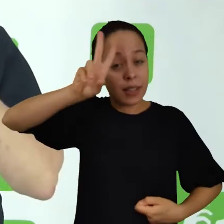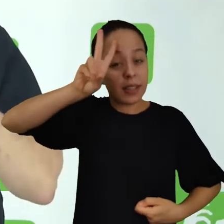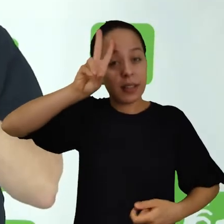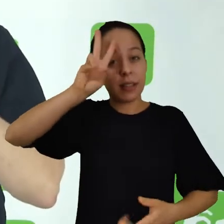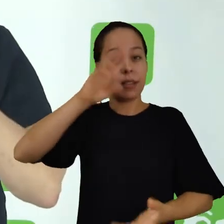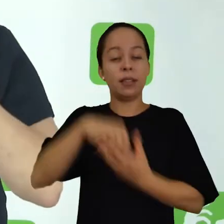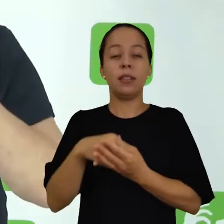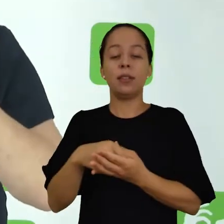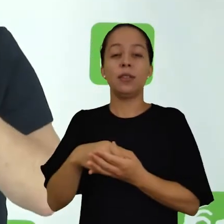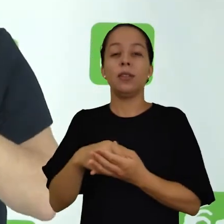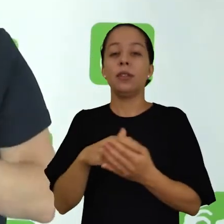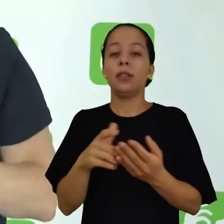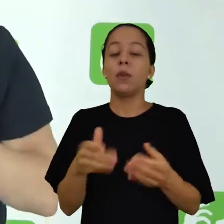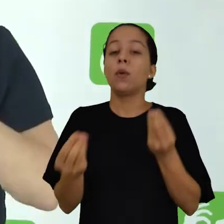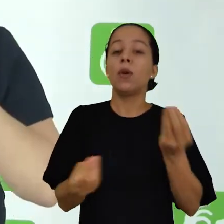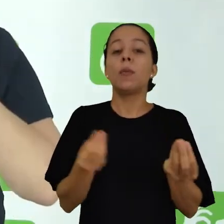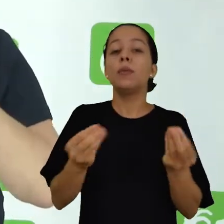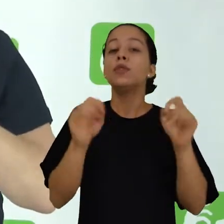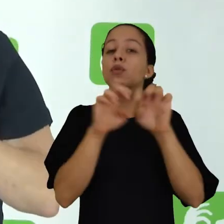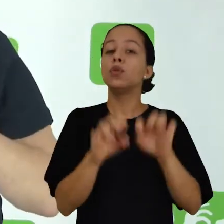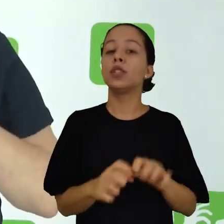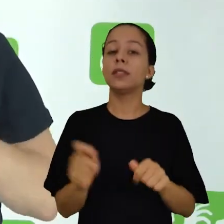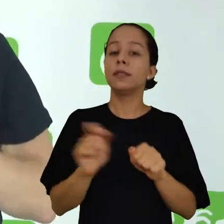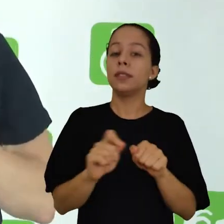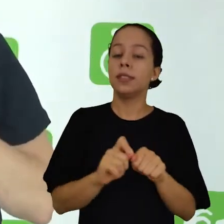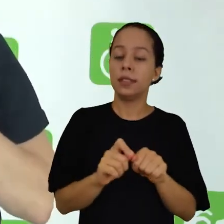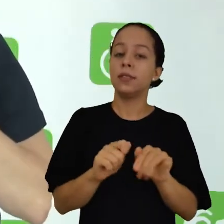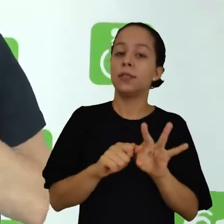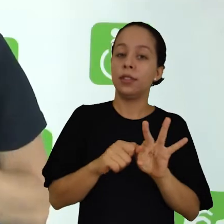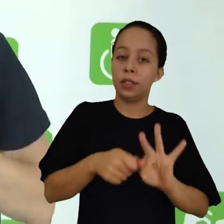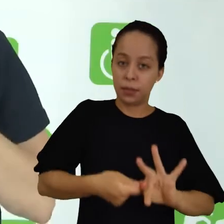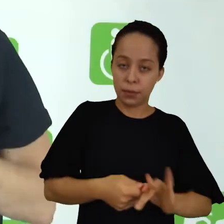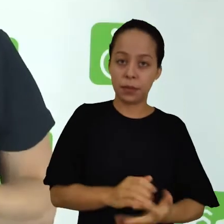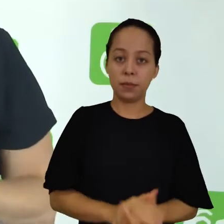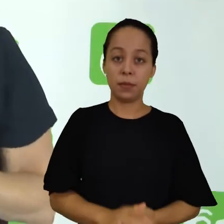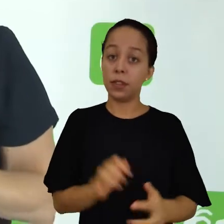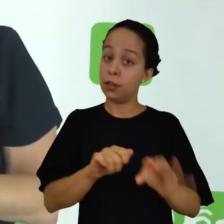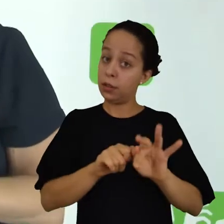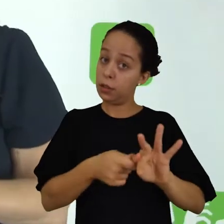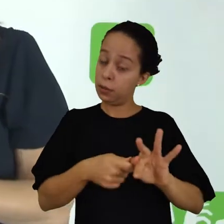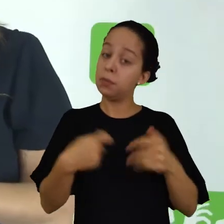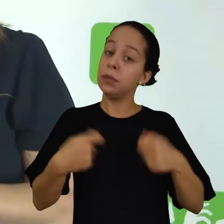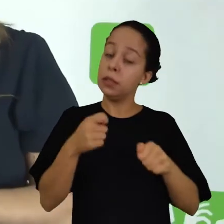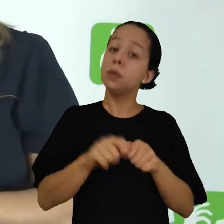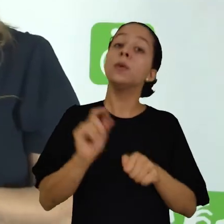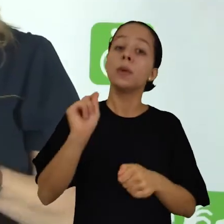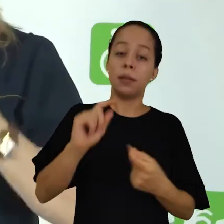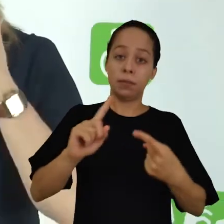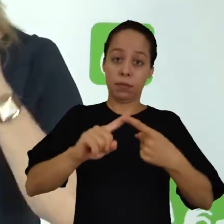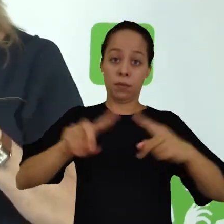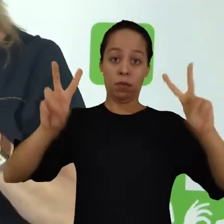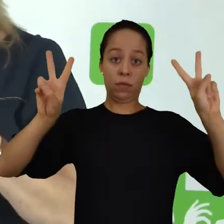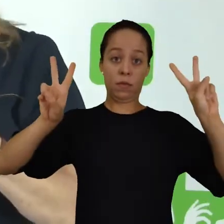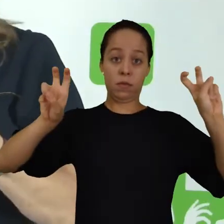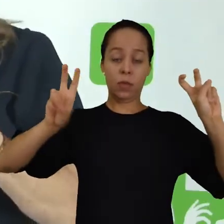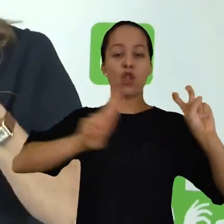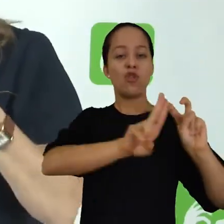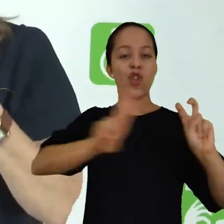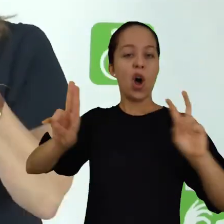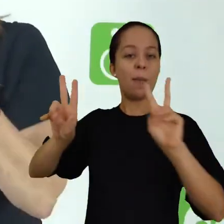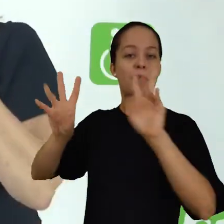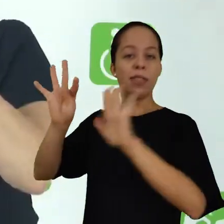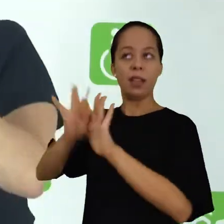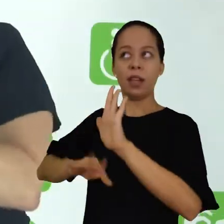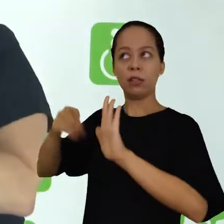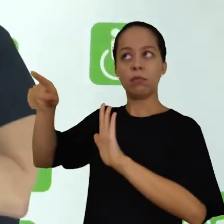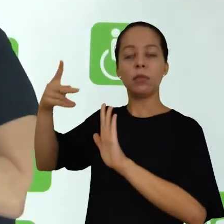é a estrutura para se fazer um fichamento. que é importante conter no fichamento? O título, que é o